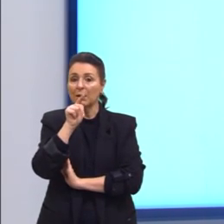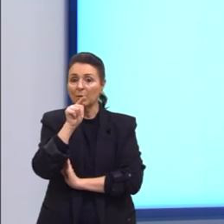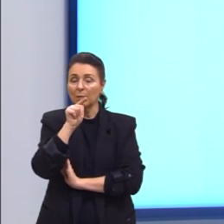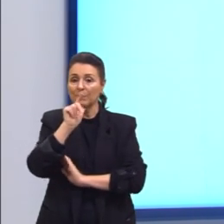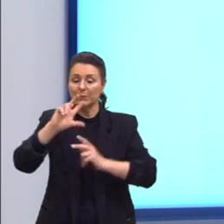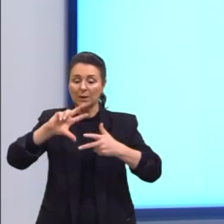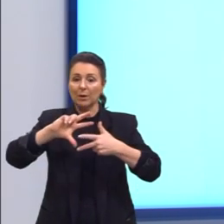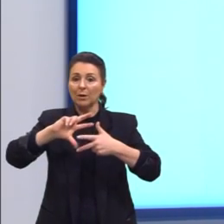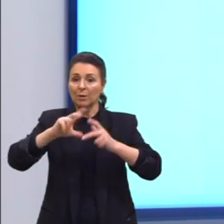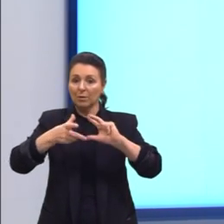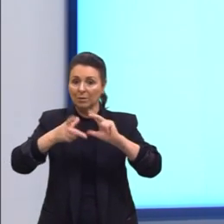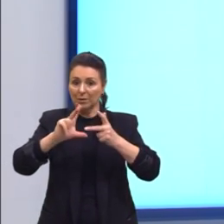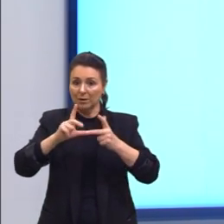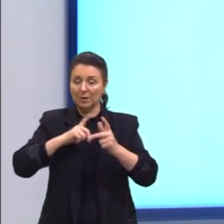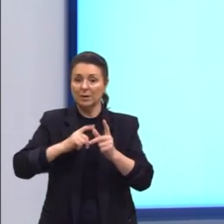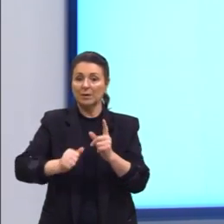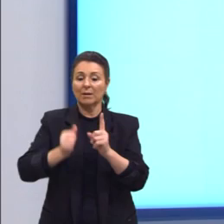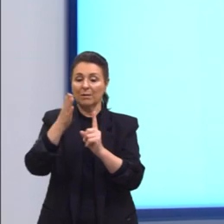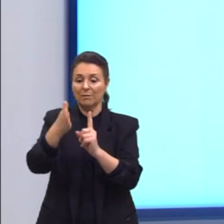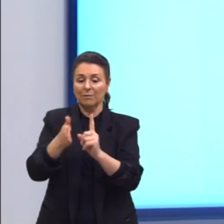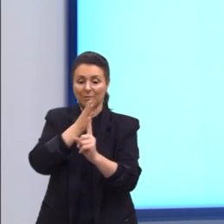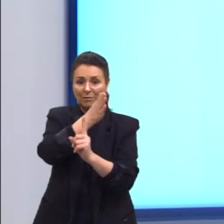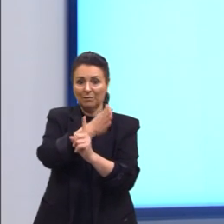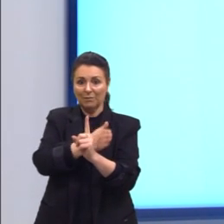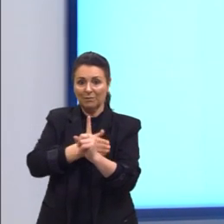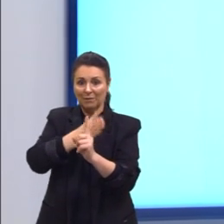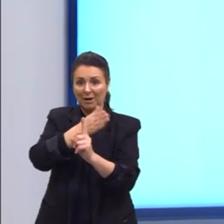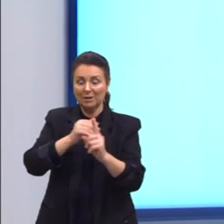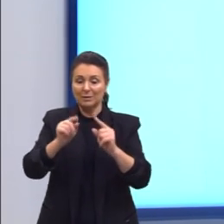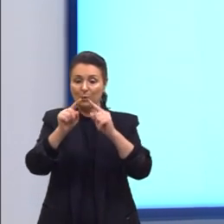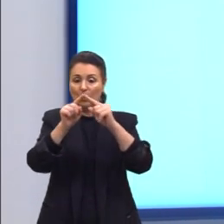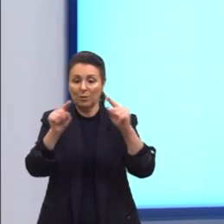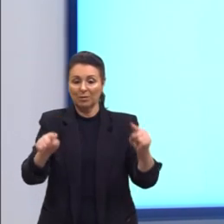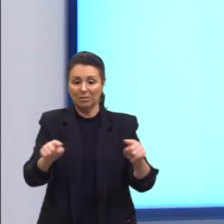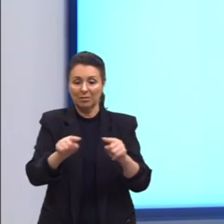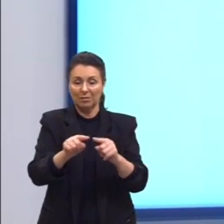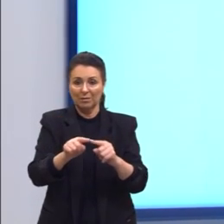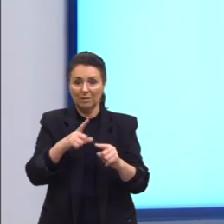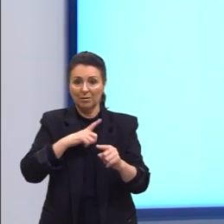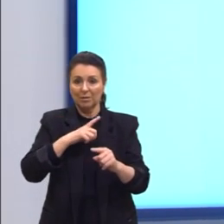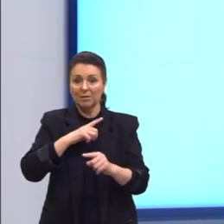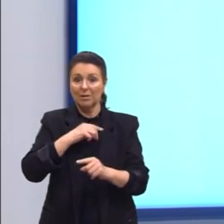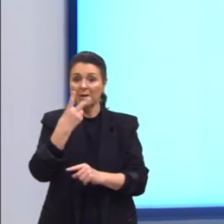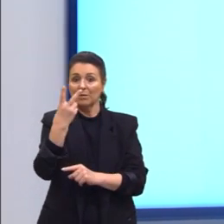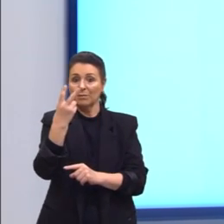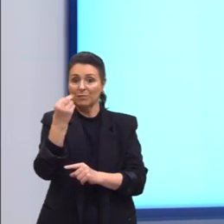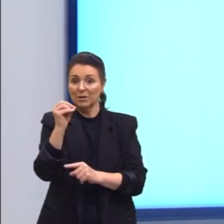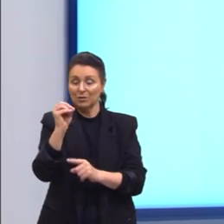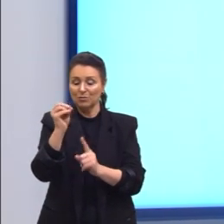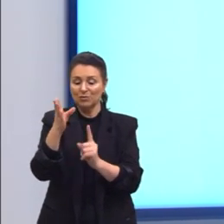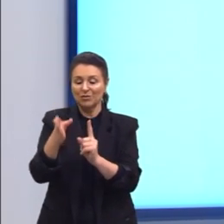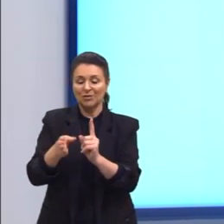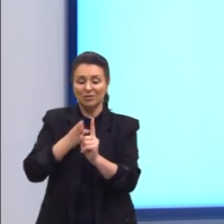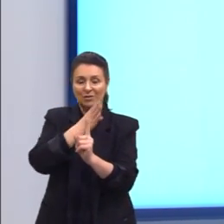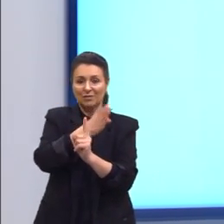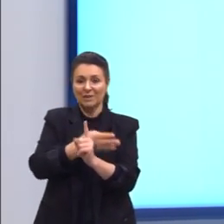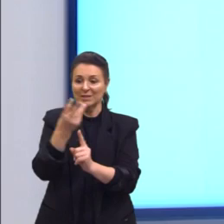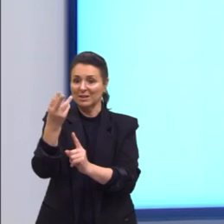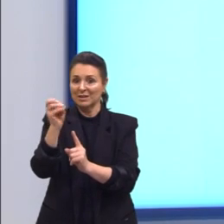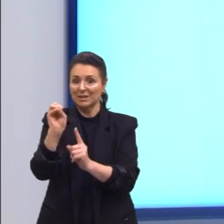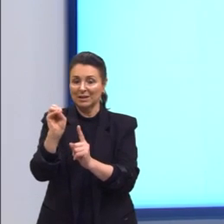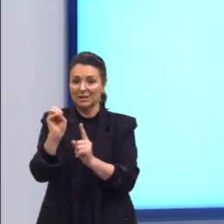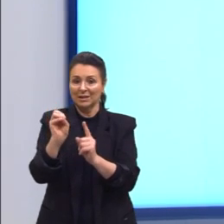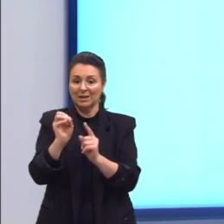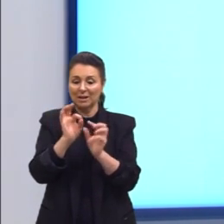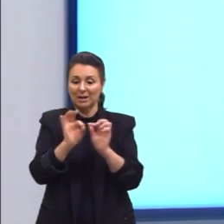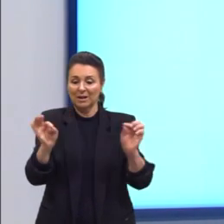possui faces triangulares também, possuindo, então, um total de vinte faces, trinta arestas e